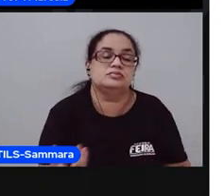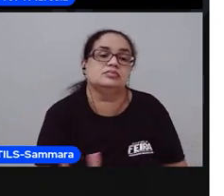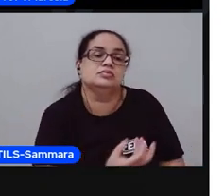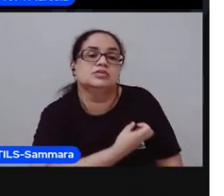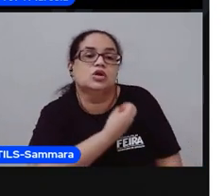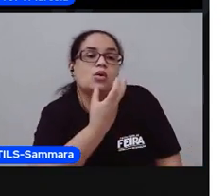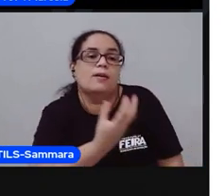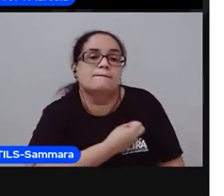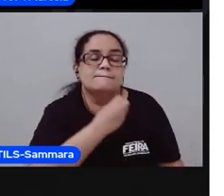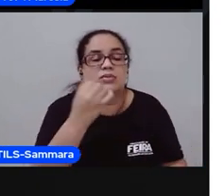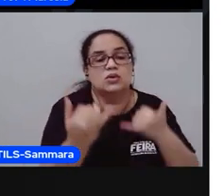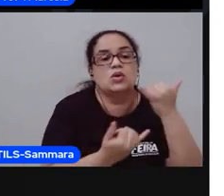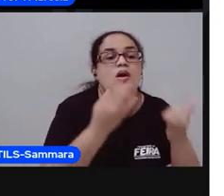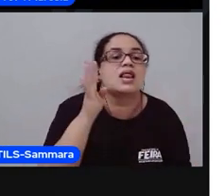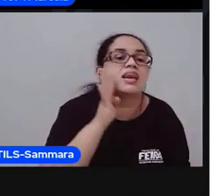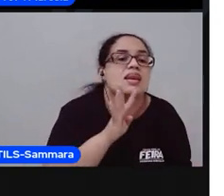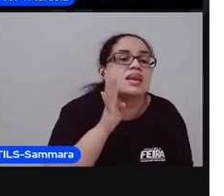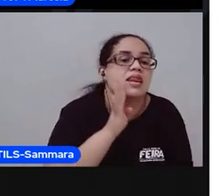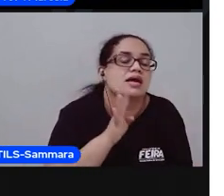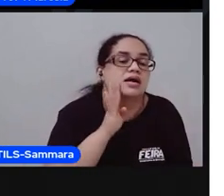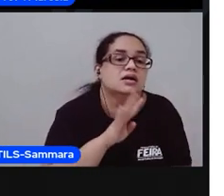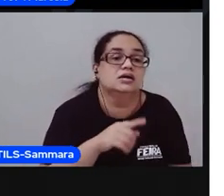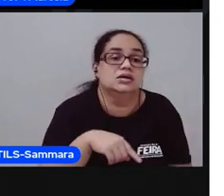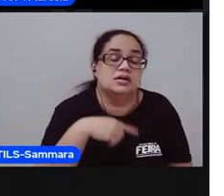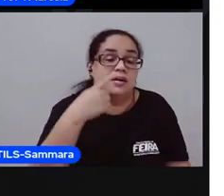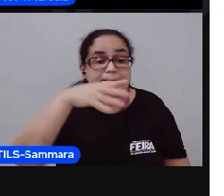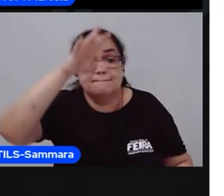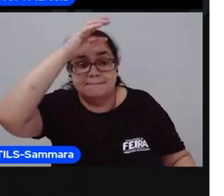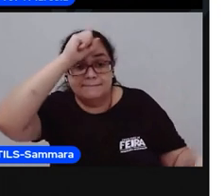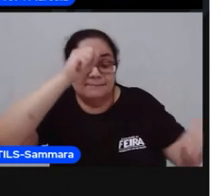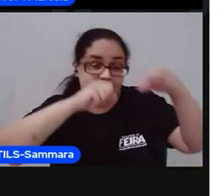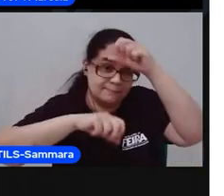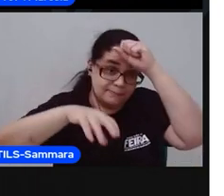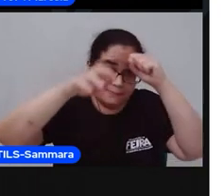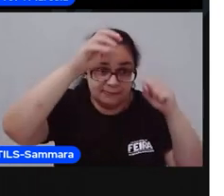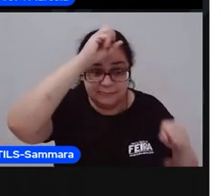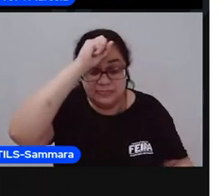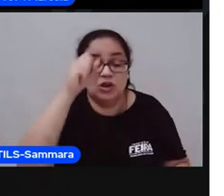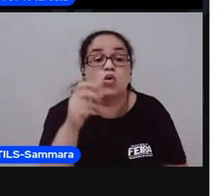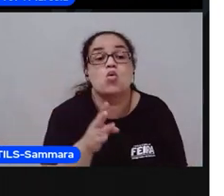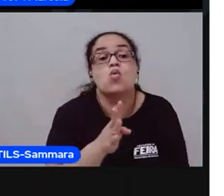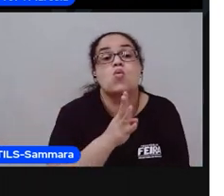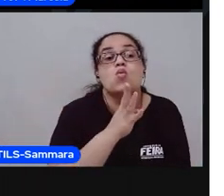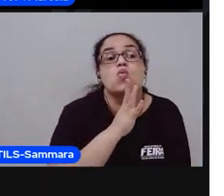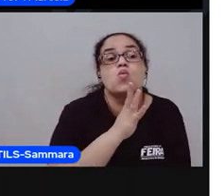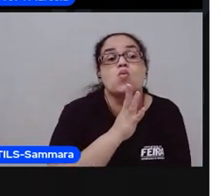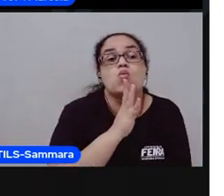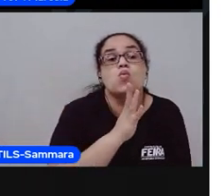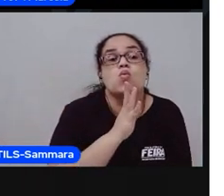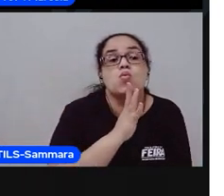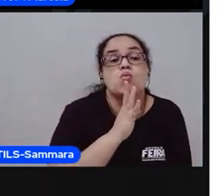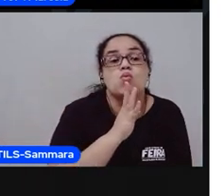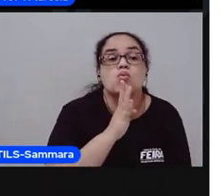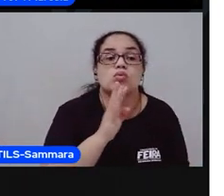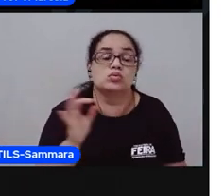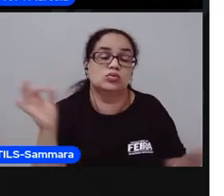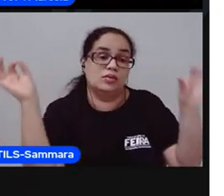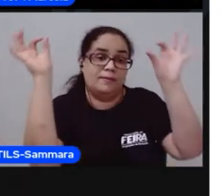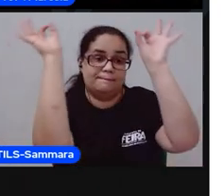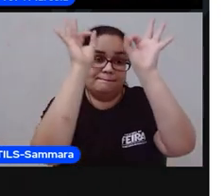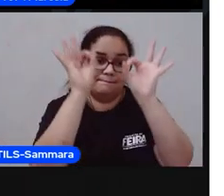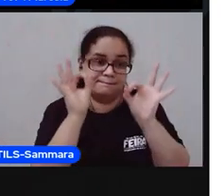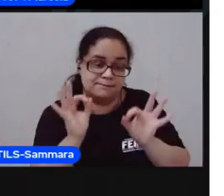muito divertido. Depois, a gente aprendeu a reconhecer a estrutura de uma